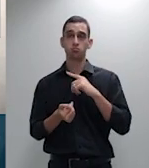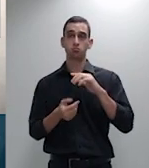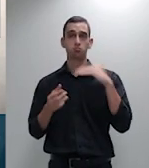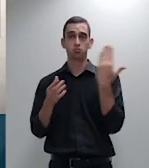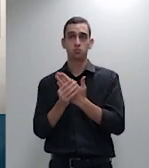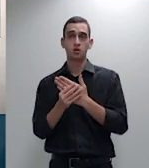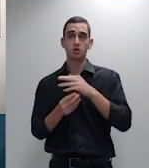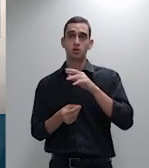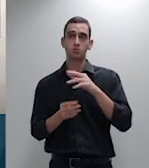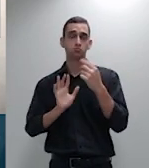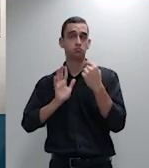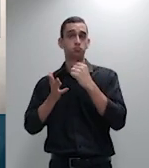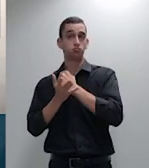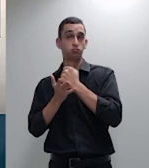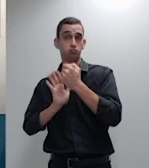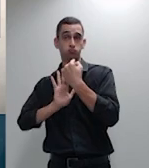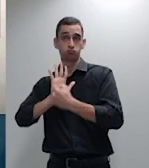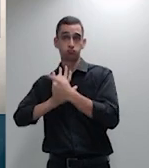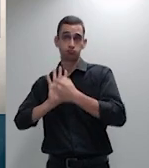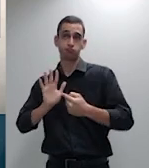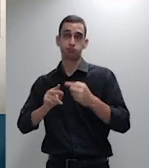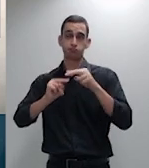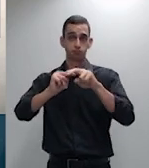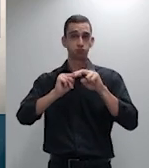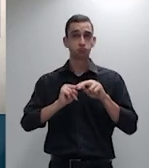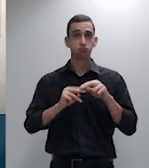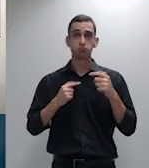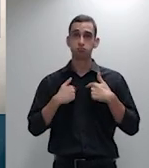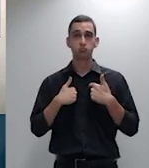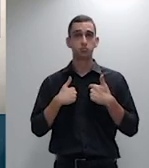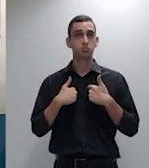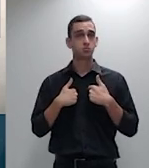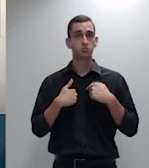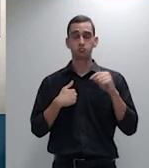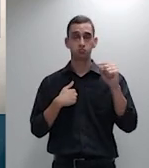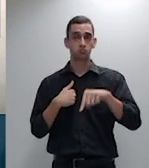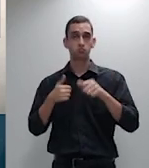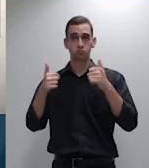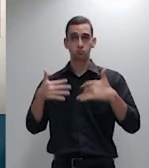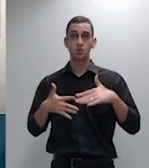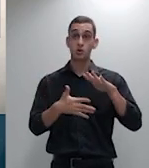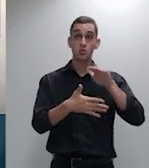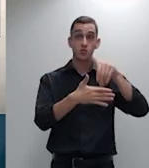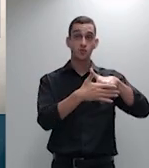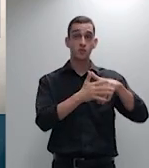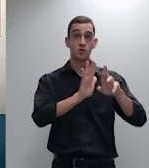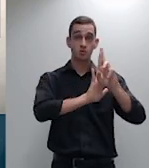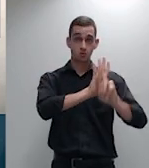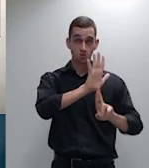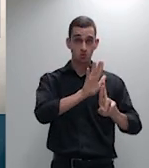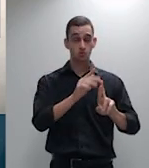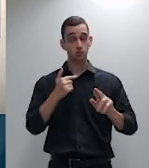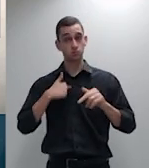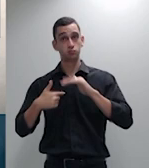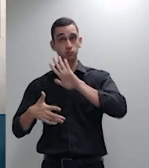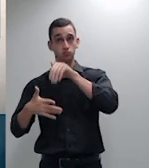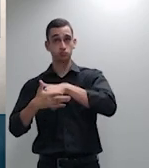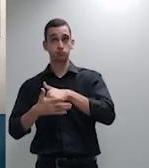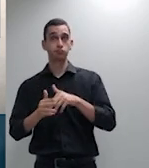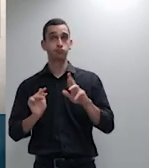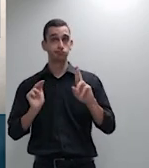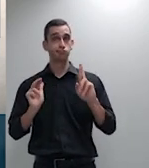eu usei aqui divergir tanto do relator quanto do revisor volto a dizer pelo